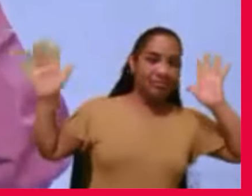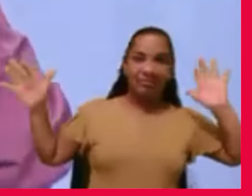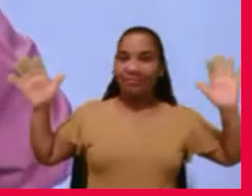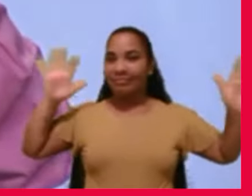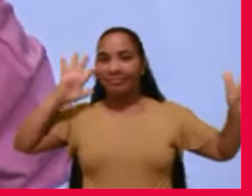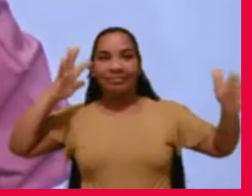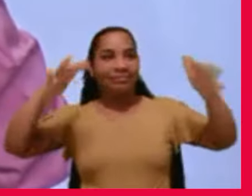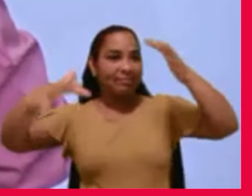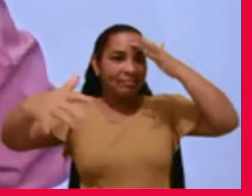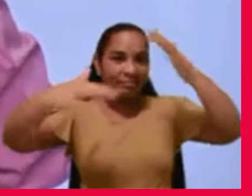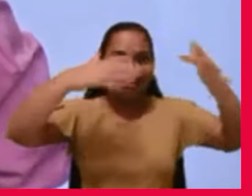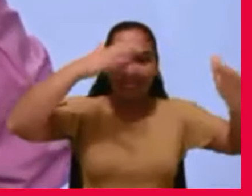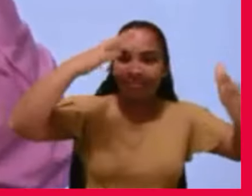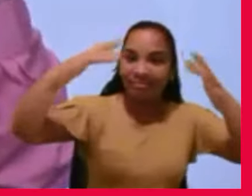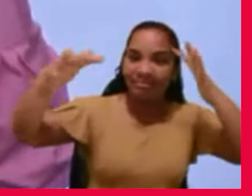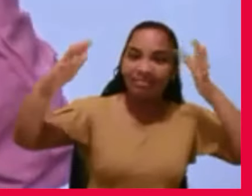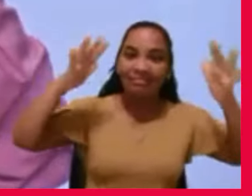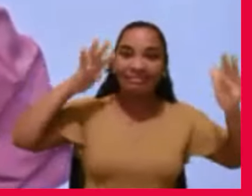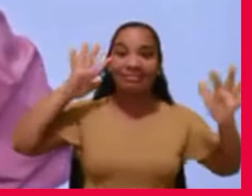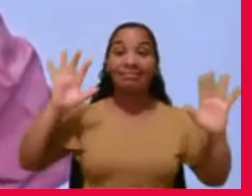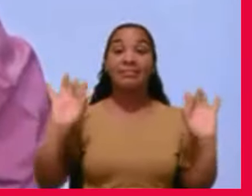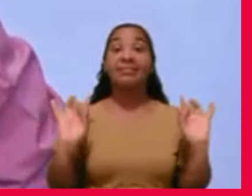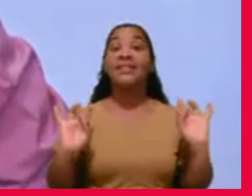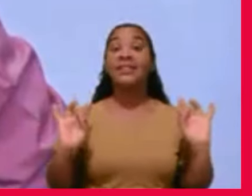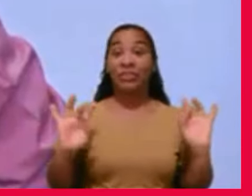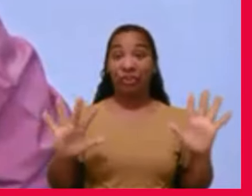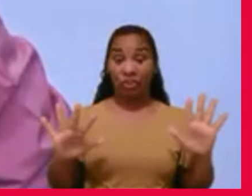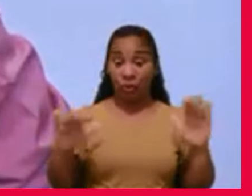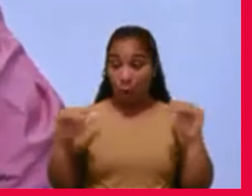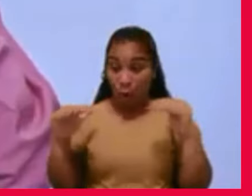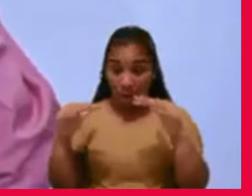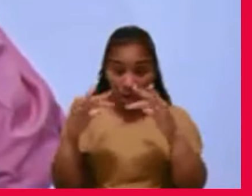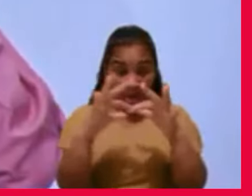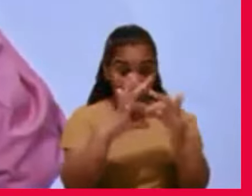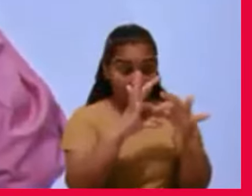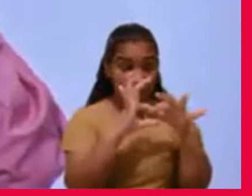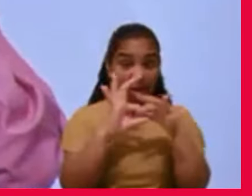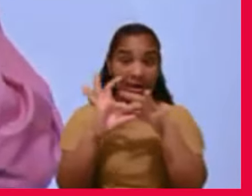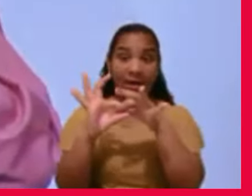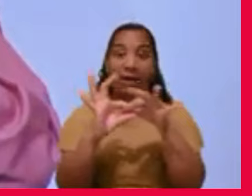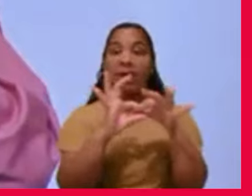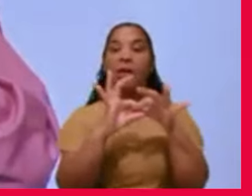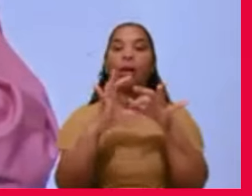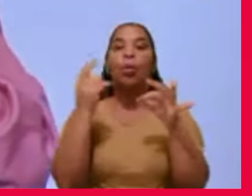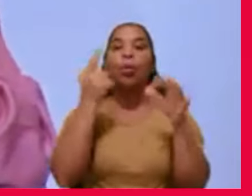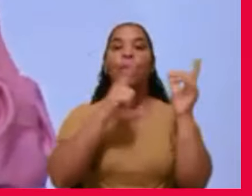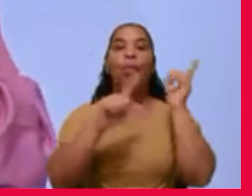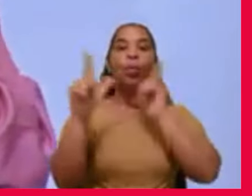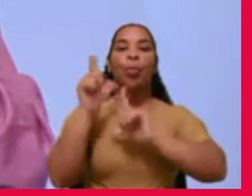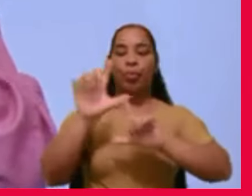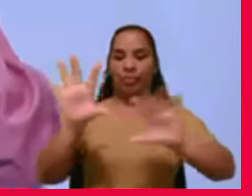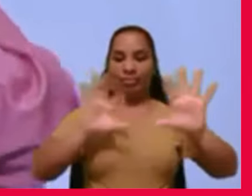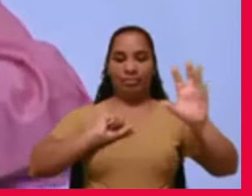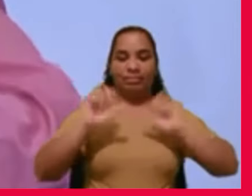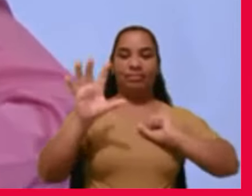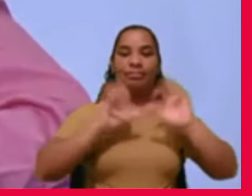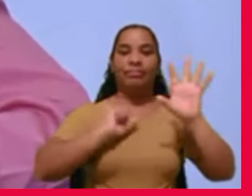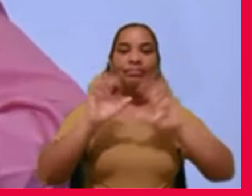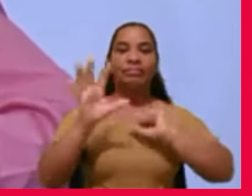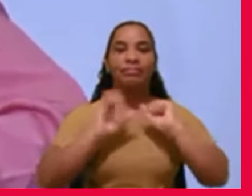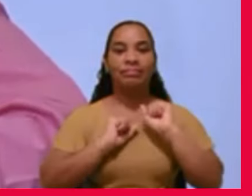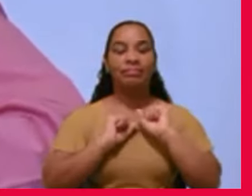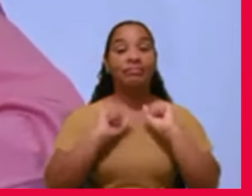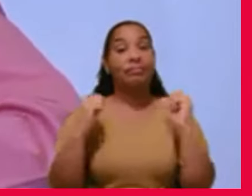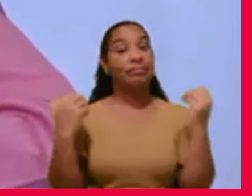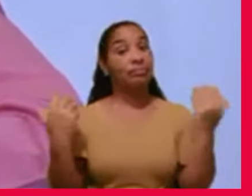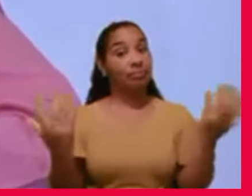mas só os aparelhos que estiverem ligados recebem a mensagem. Então, você, com